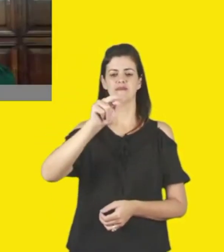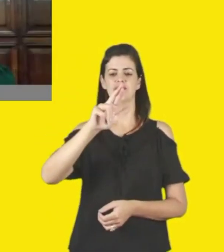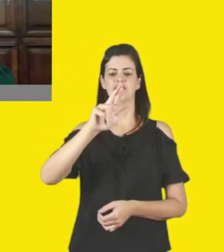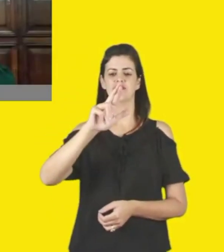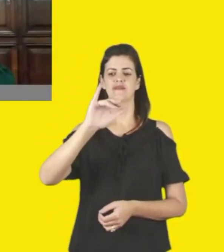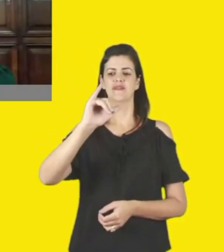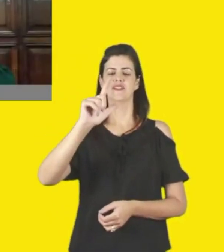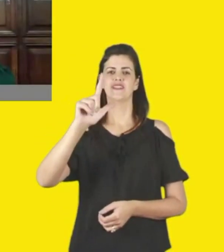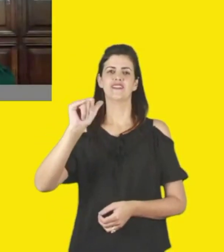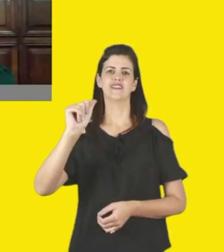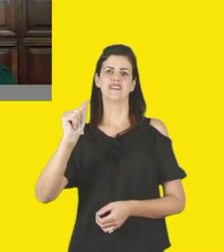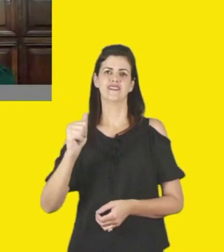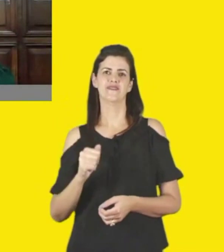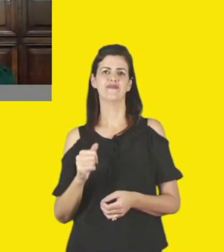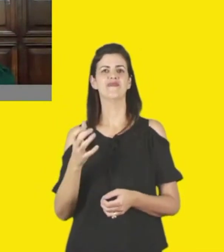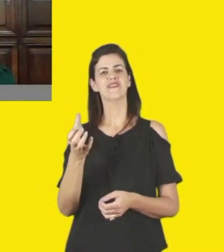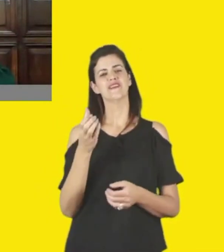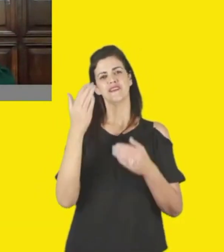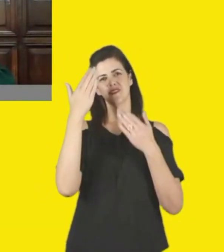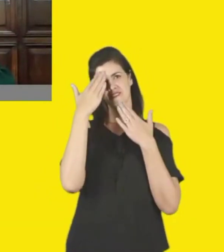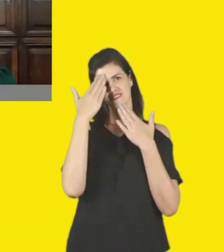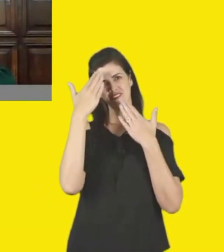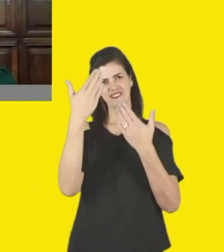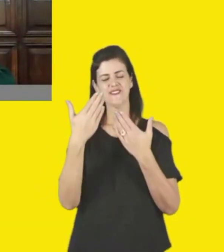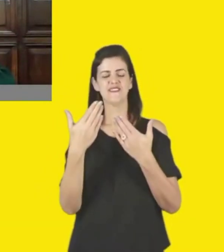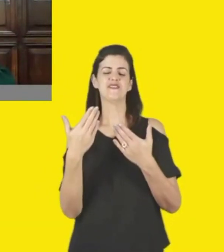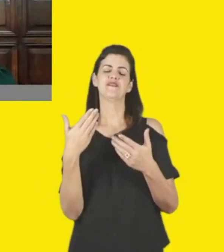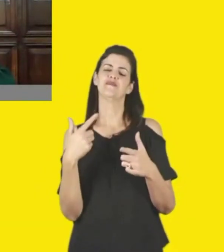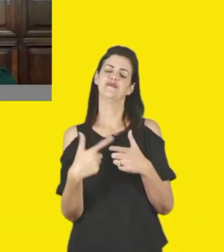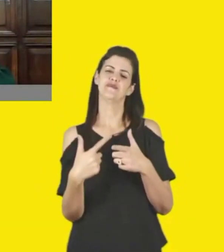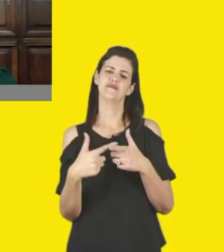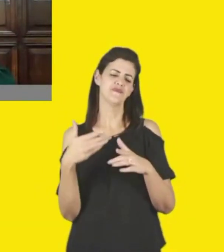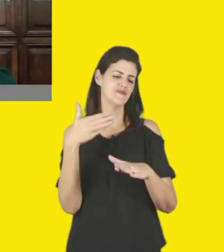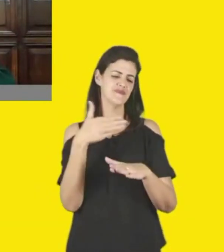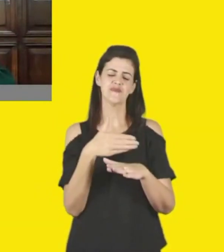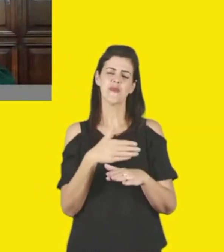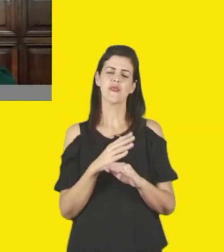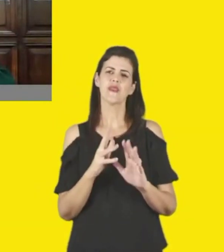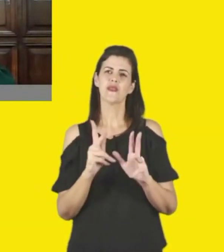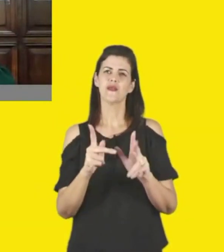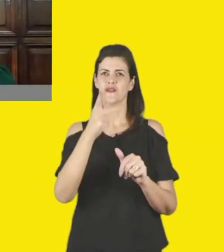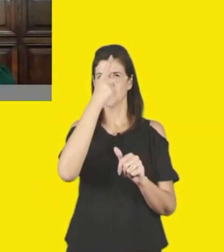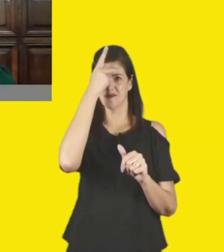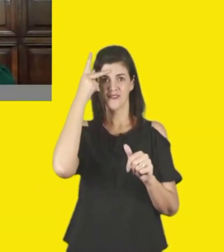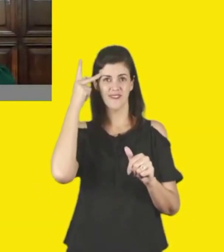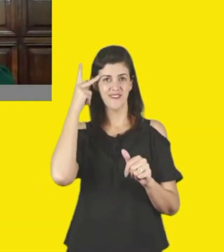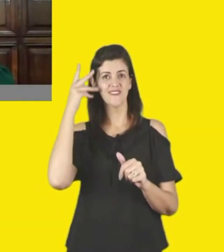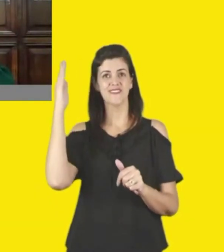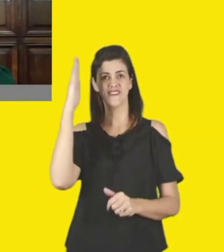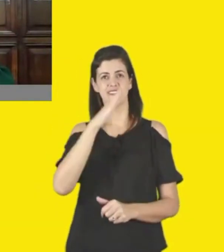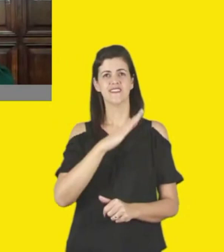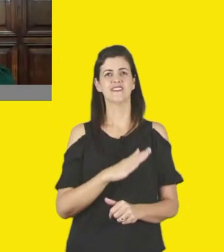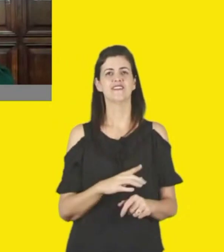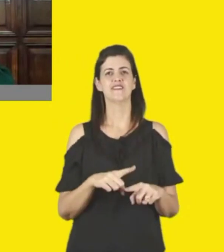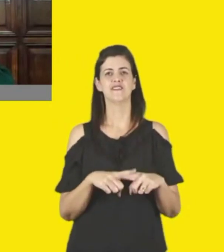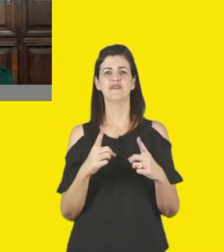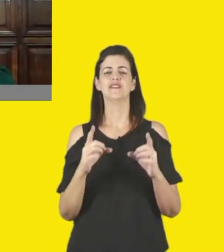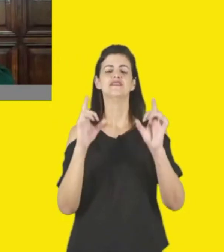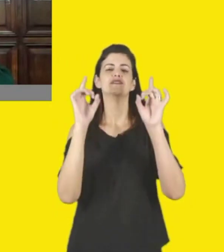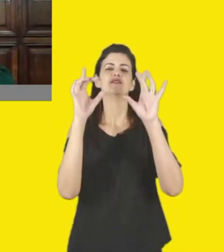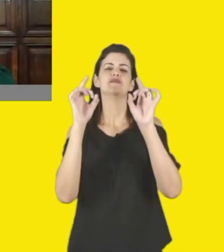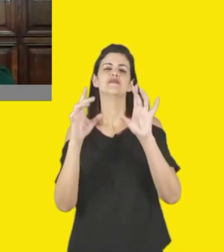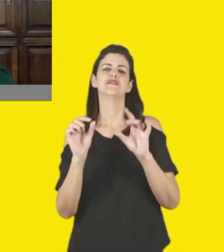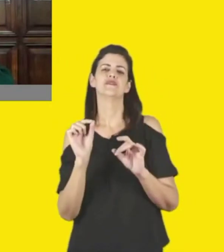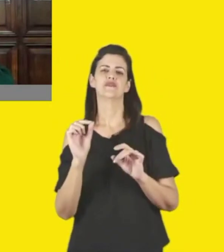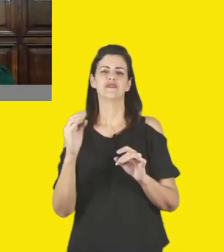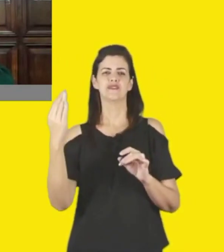Primeiro, quero agradecer a participação de todas as pessoas aqui nesta tarde, em especial ao SESC, que é um